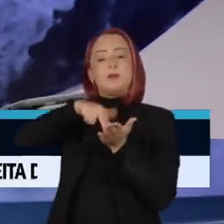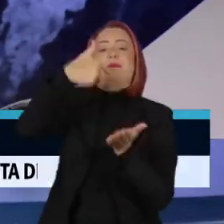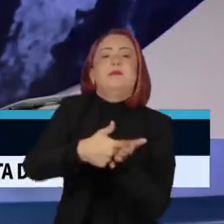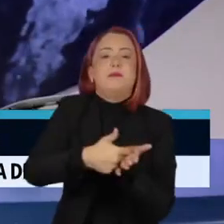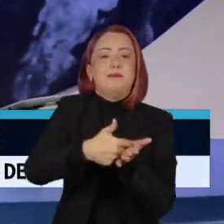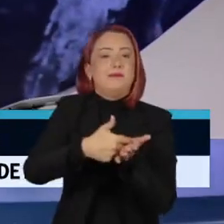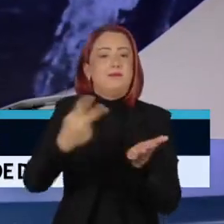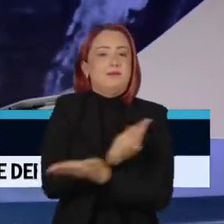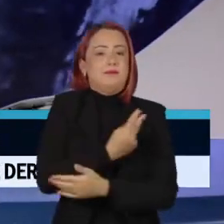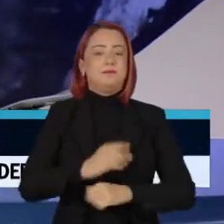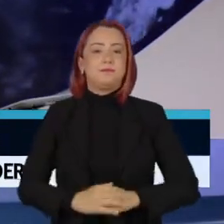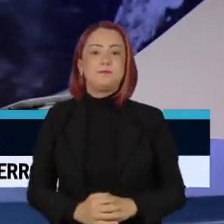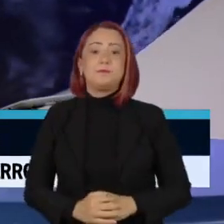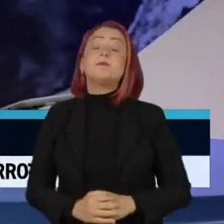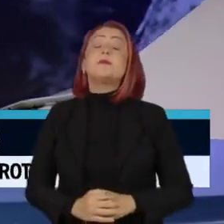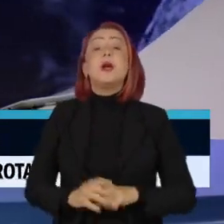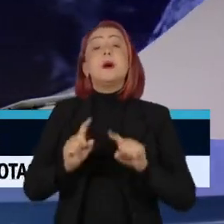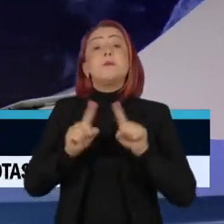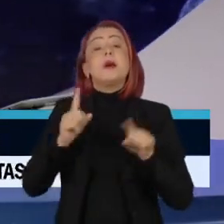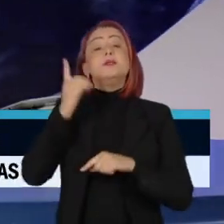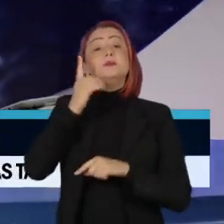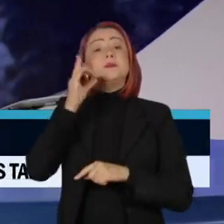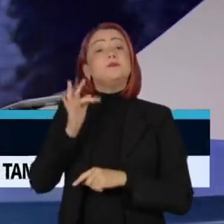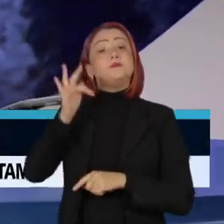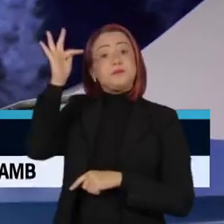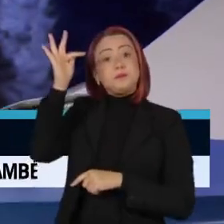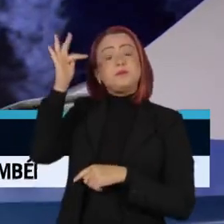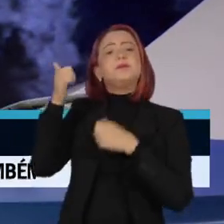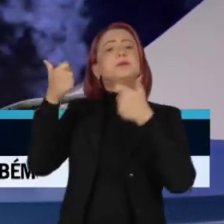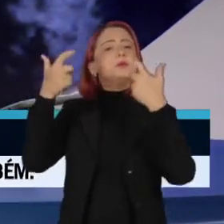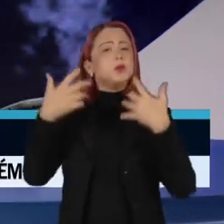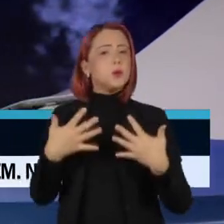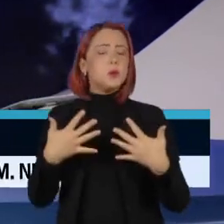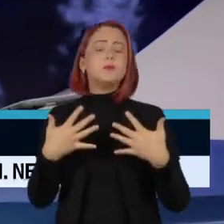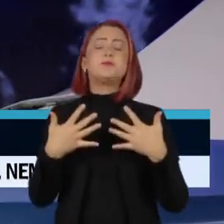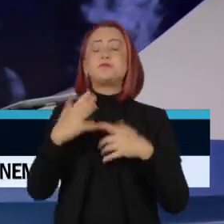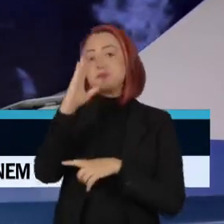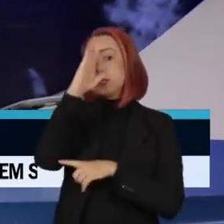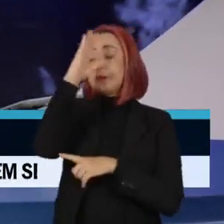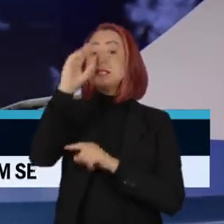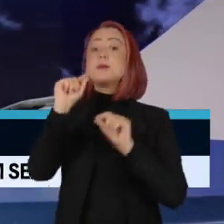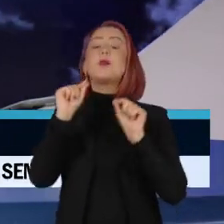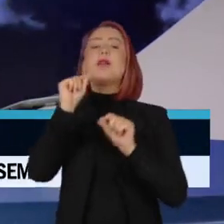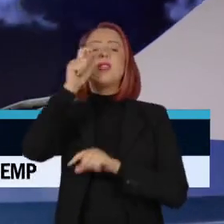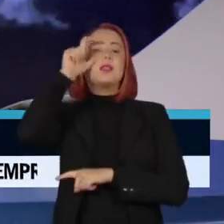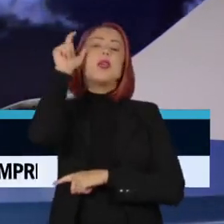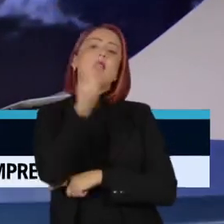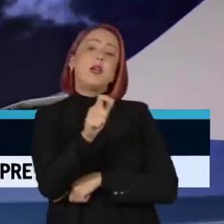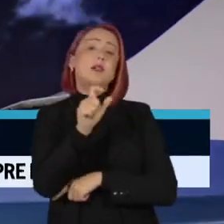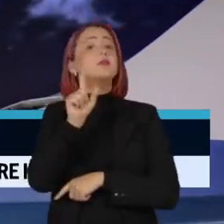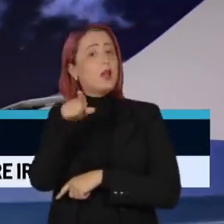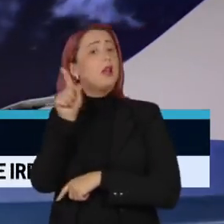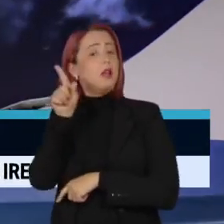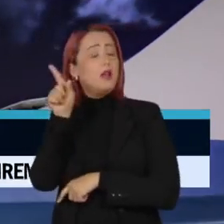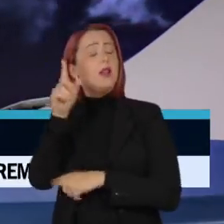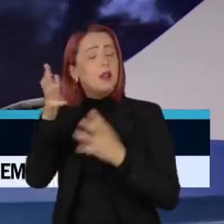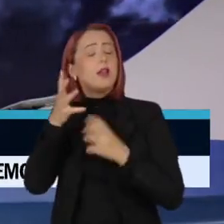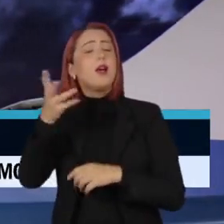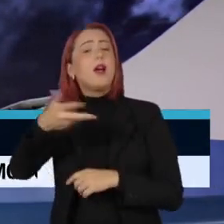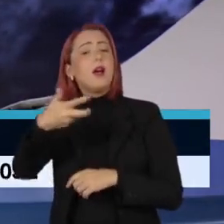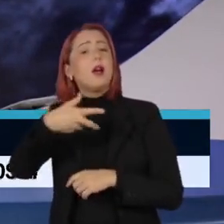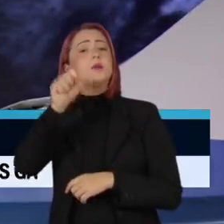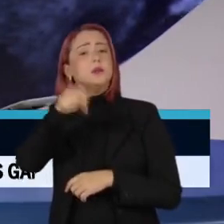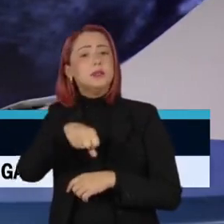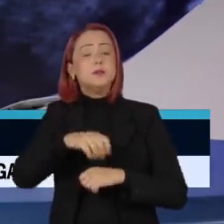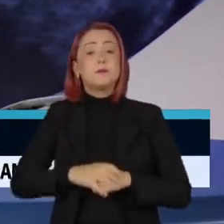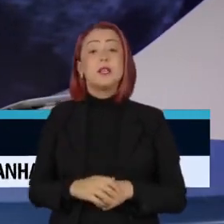Em nota, a deputada federal reeleita Carla Zambelli afirmou que é a maior interessada que a investigação seja realizada rapidamente, e que assim